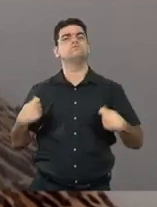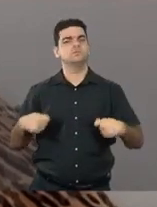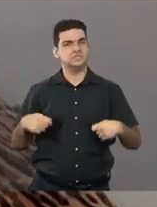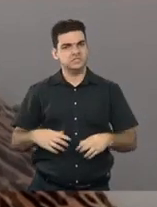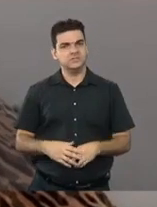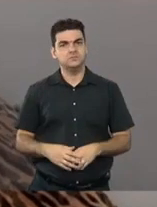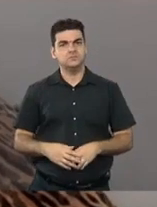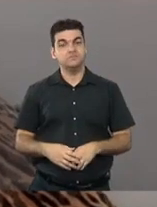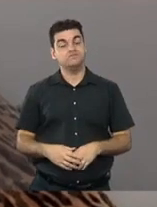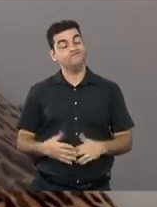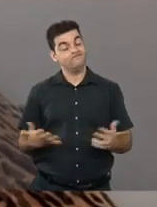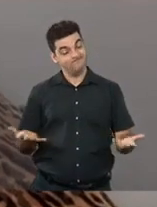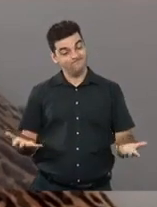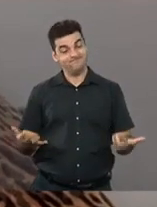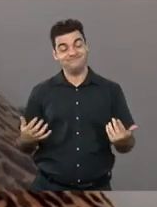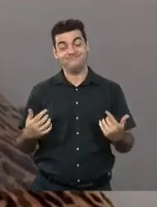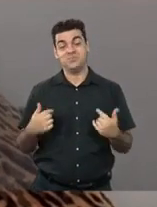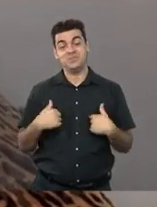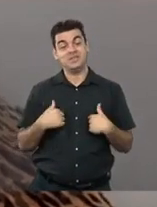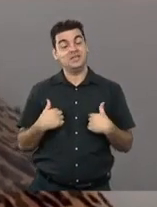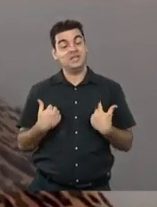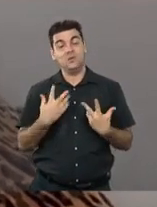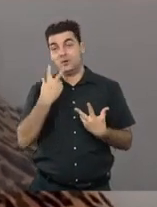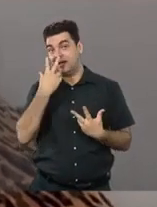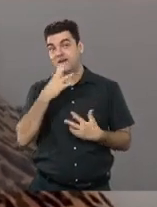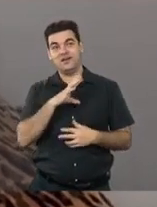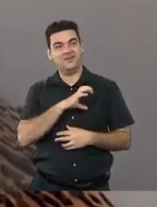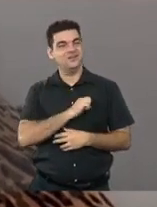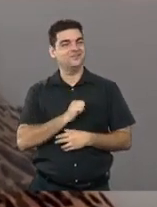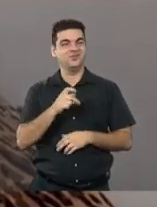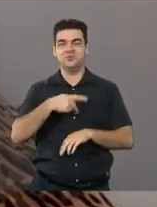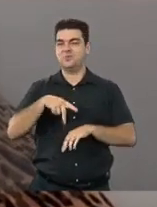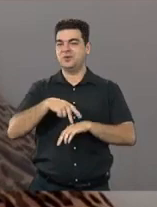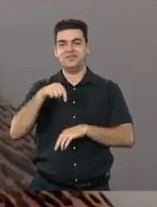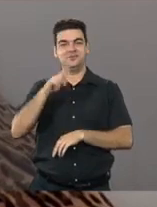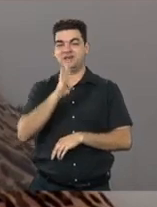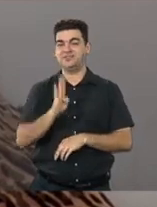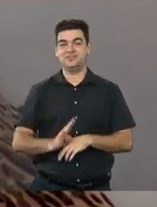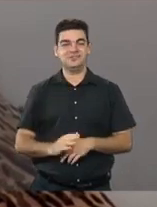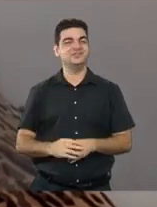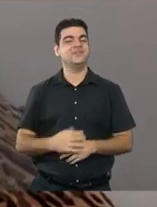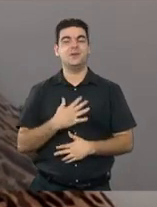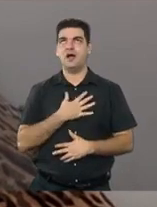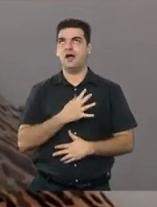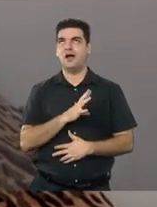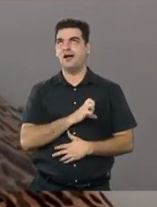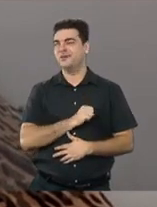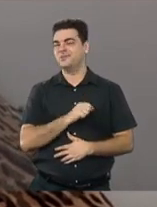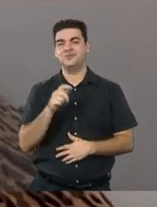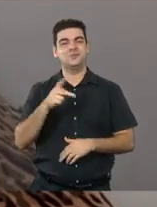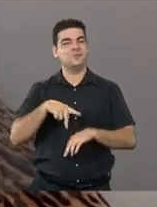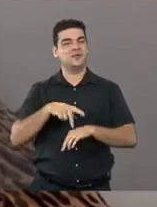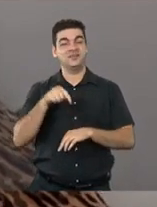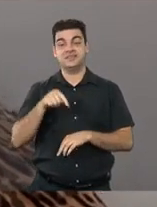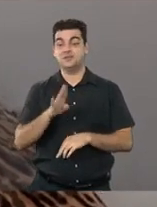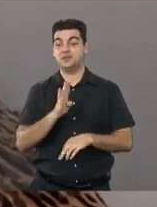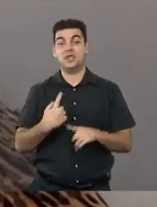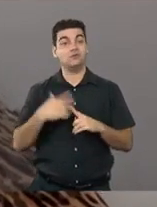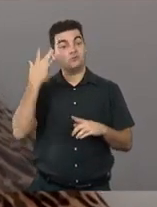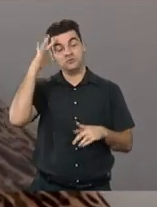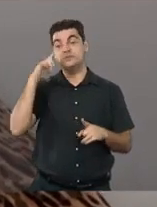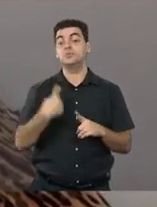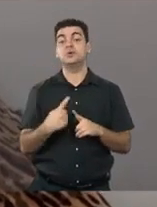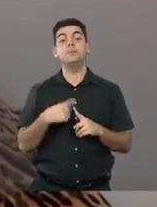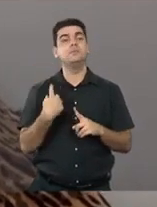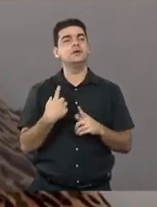Então, assim, eu acho que o que me levou... E eu sou apaixonada por esse país. Não me pergunta por quê. Eu não sei explicar. O Magazine há 22